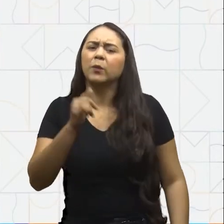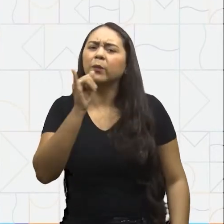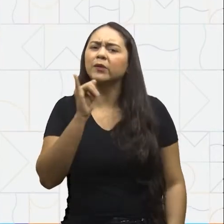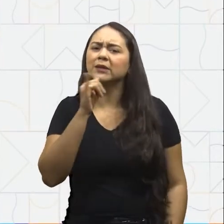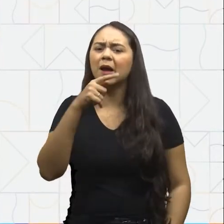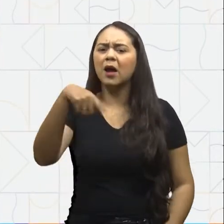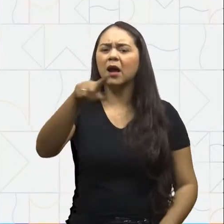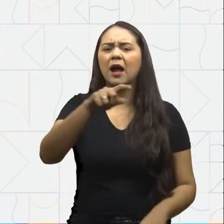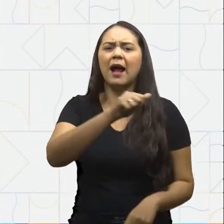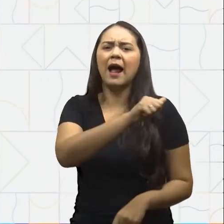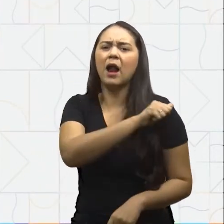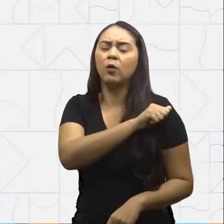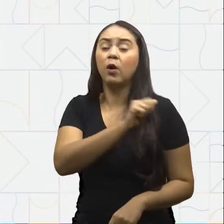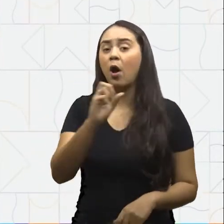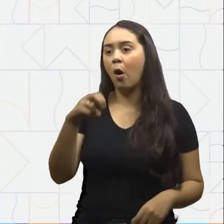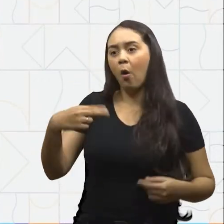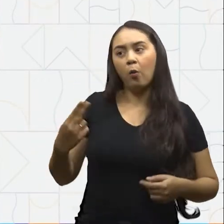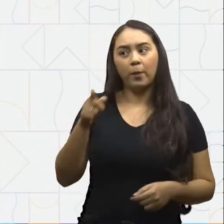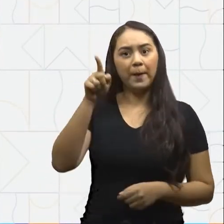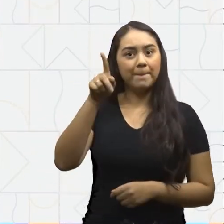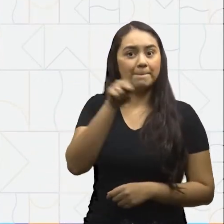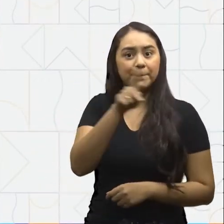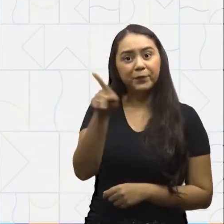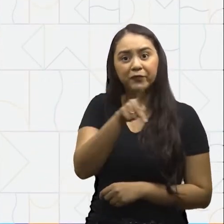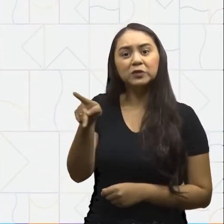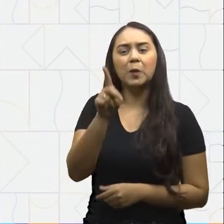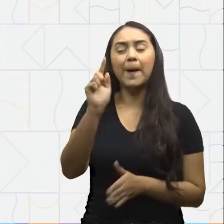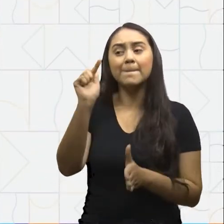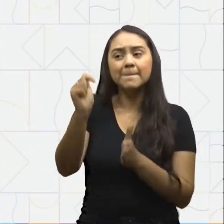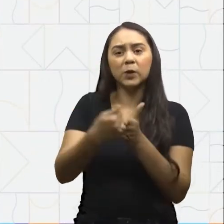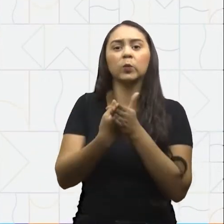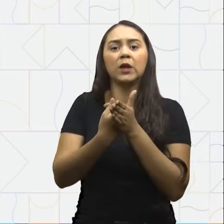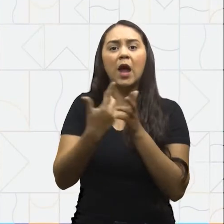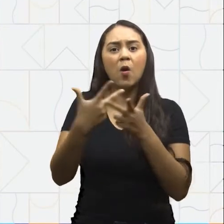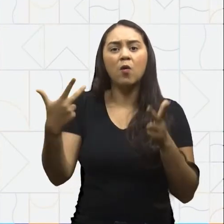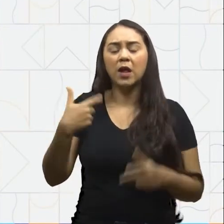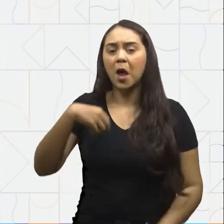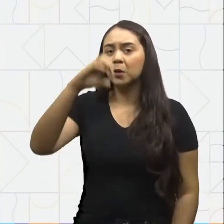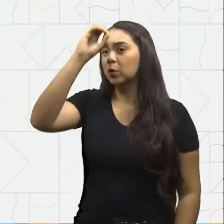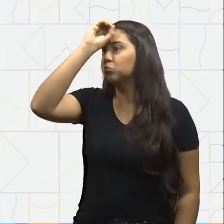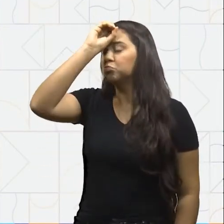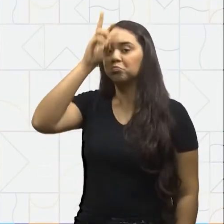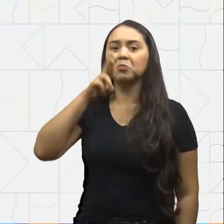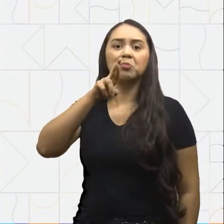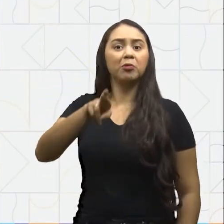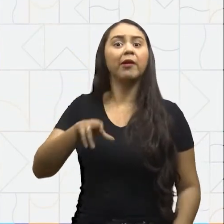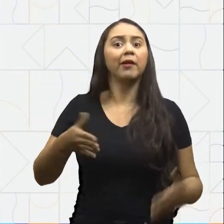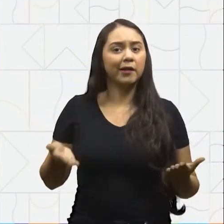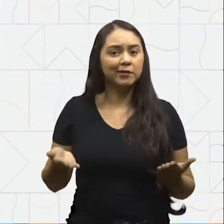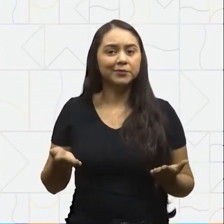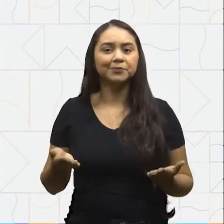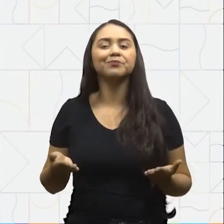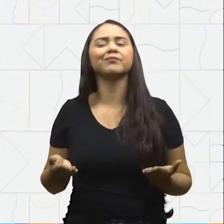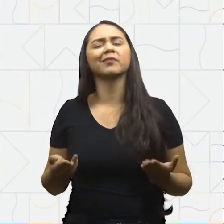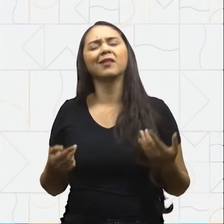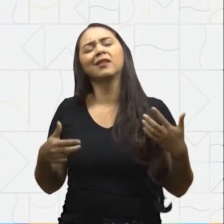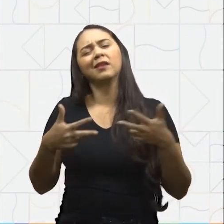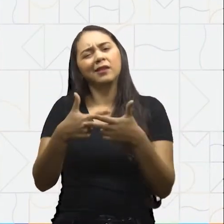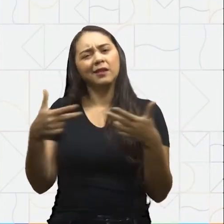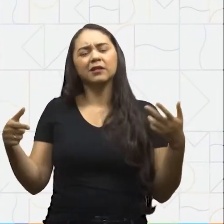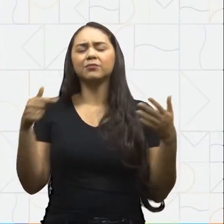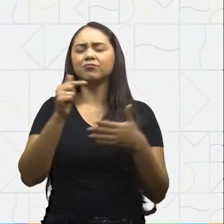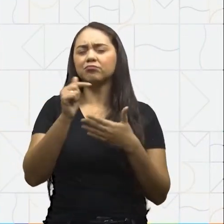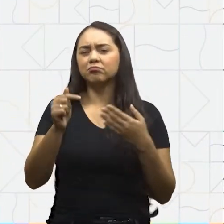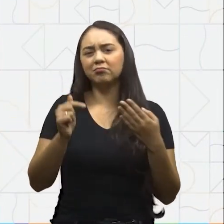algum aluno ou até mesmo da professora Perguntar algo e você não saber responder? Tudo